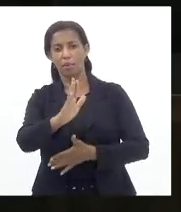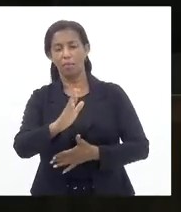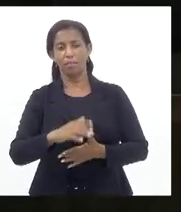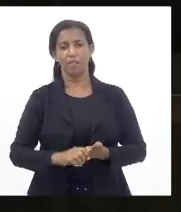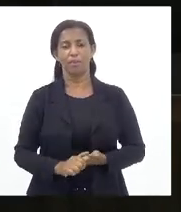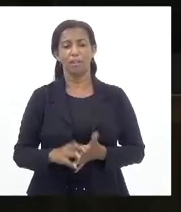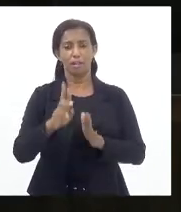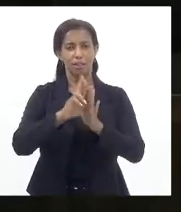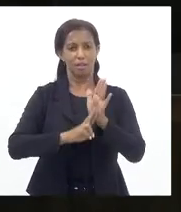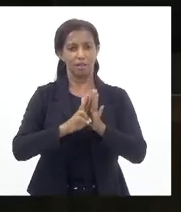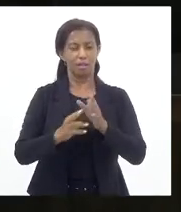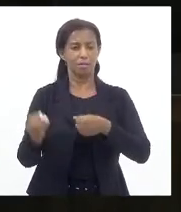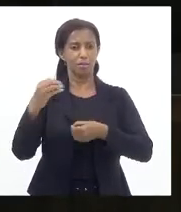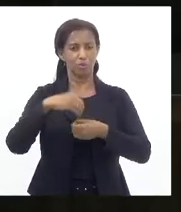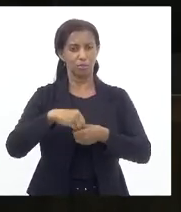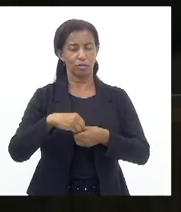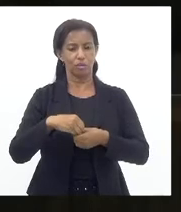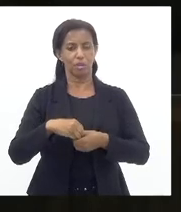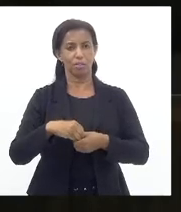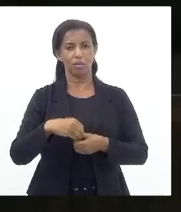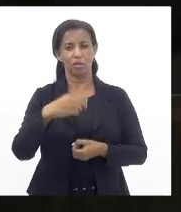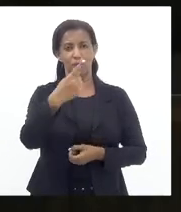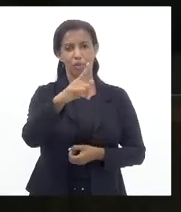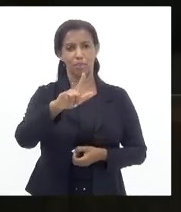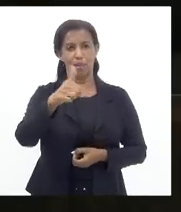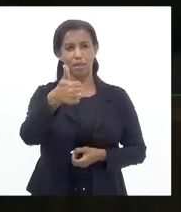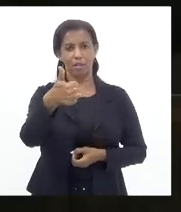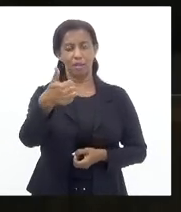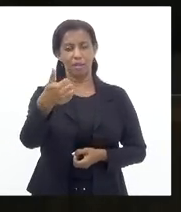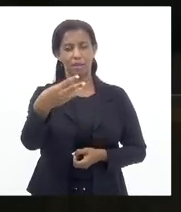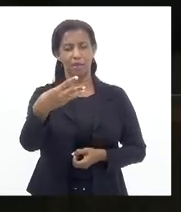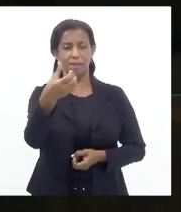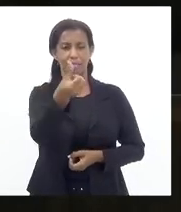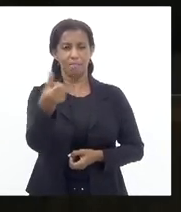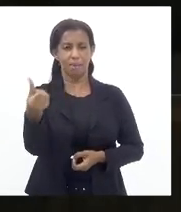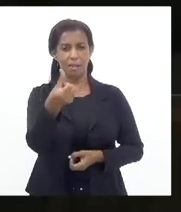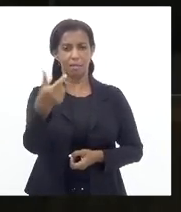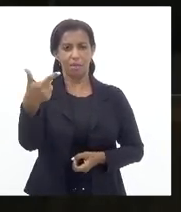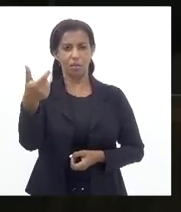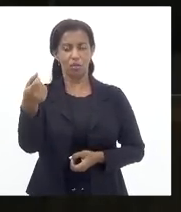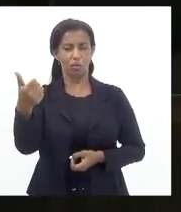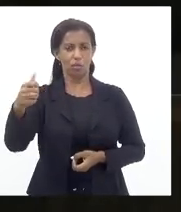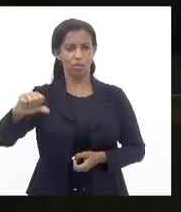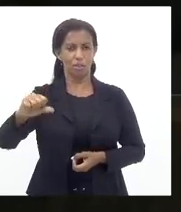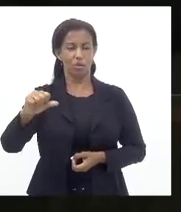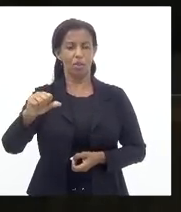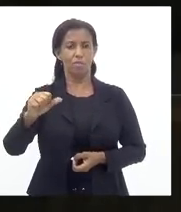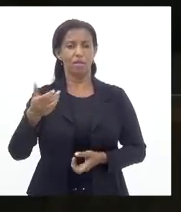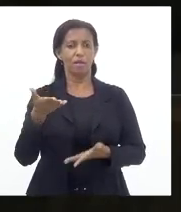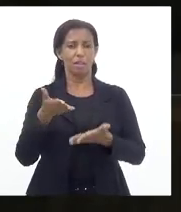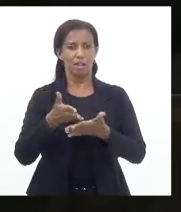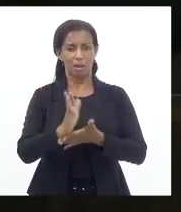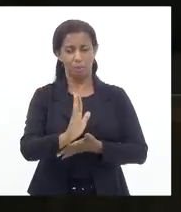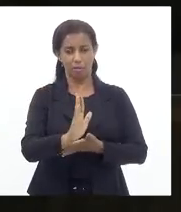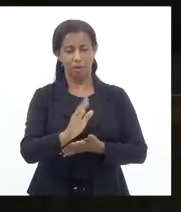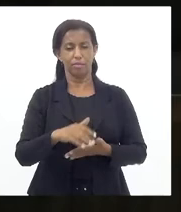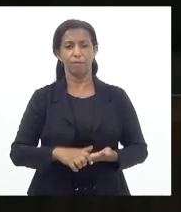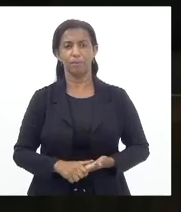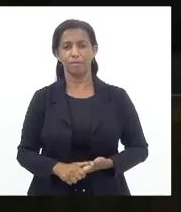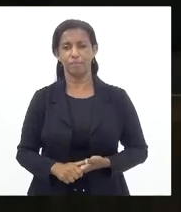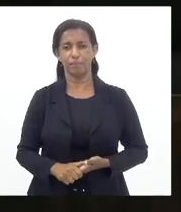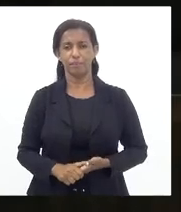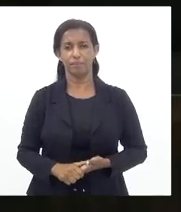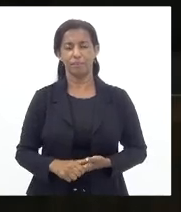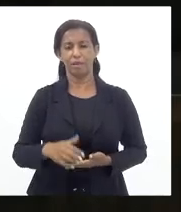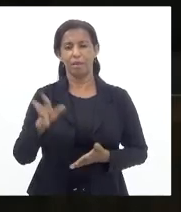aprovadas Requerimento de inclusão na hora do dia do projeto 13.6.2019, deputada Marta Rocha, senhores que aprovam, permaneçam como estão, aprovado.